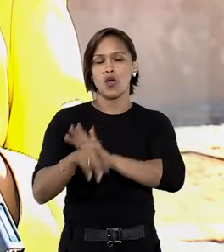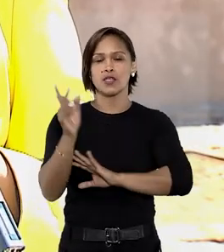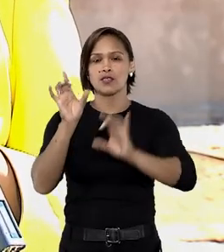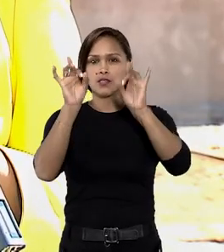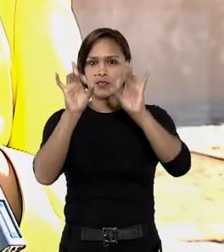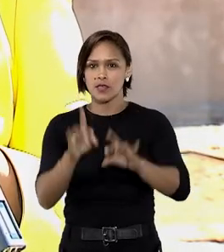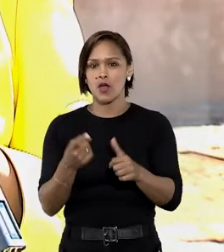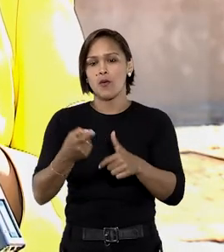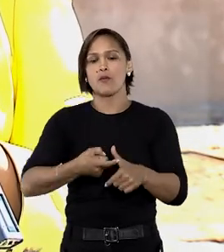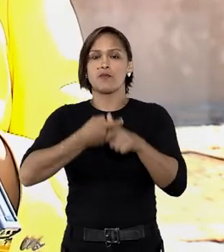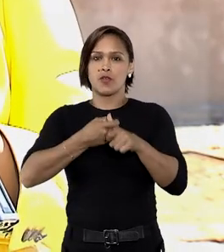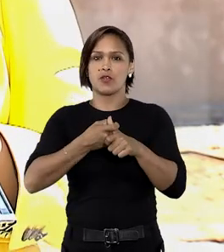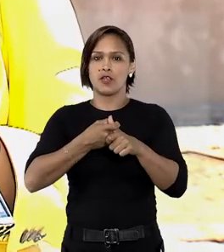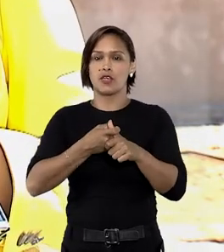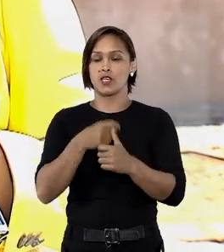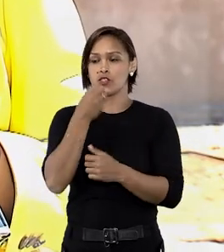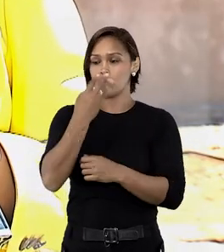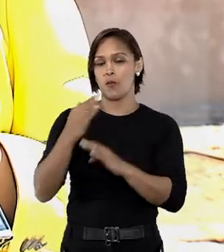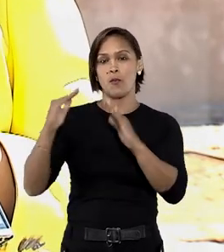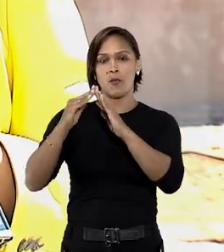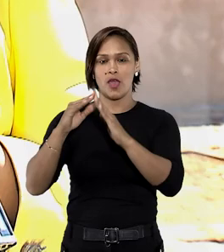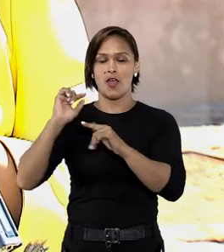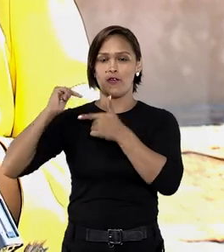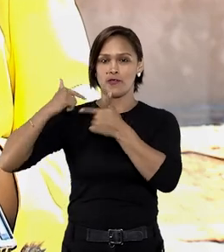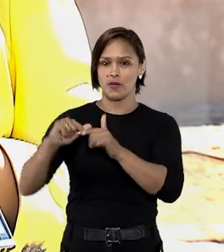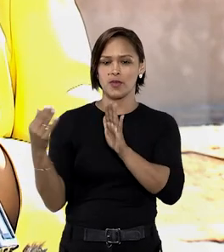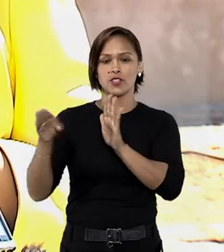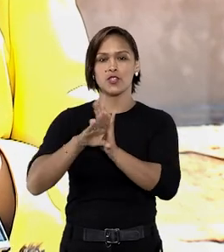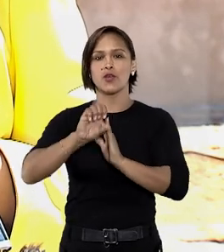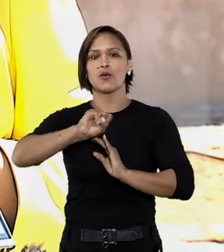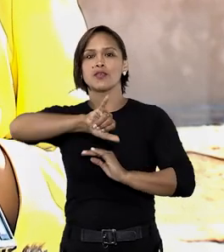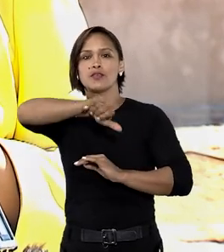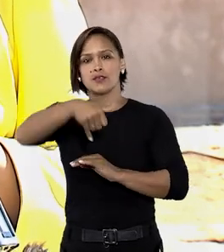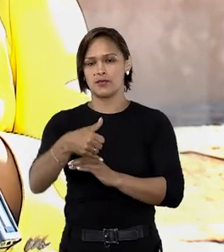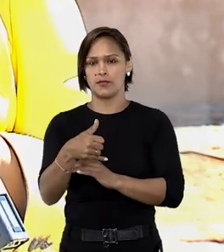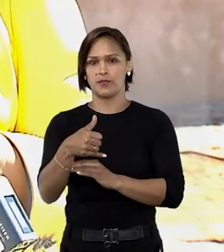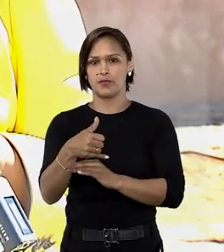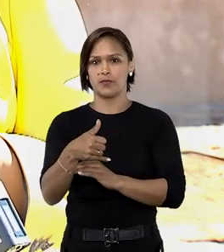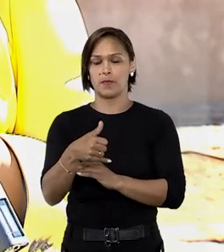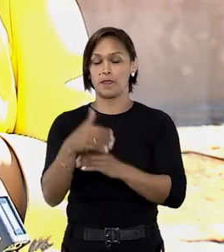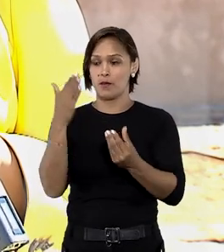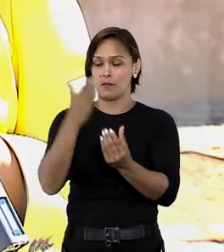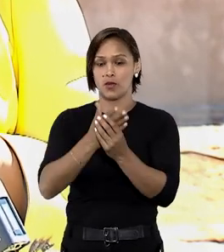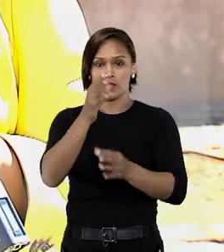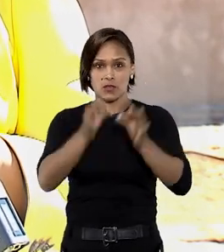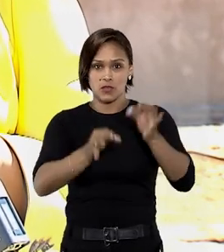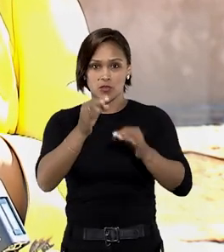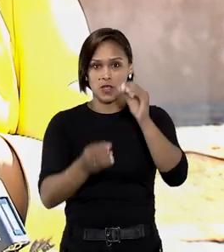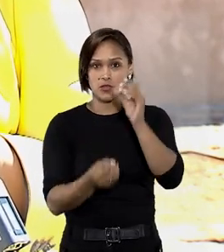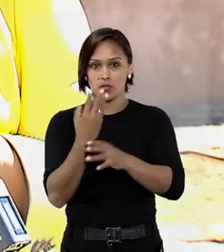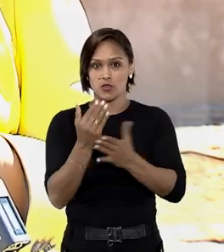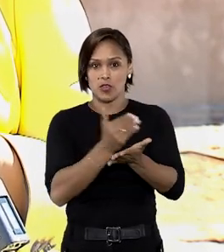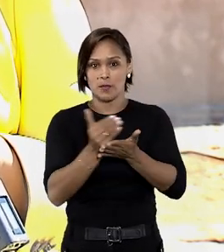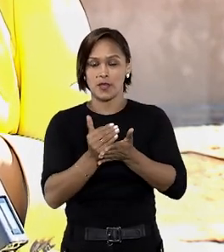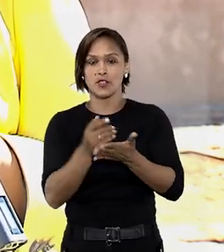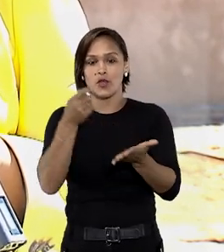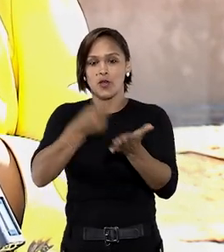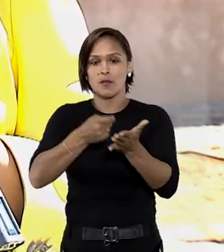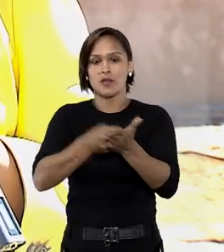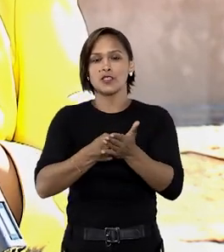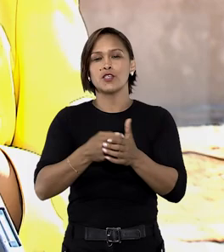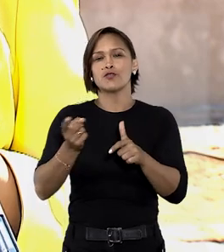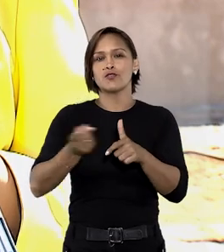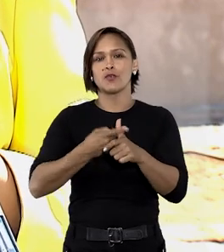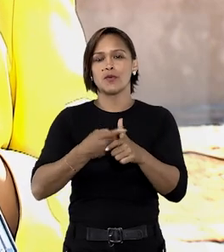exceções de empenhorabilidade do bem de família chegou ao STJ. O processo julgado surgiu a partir da cobrança de uma